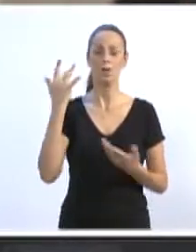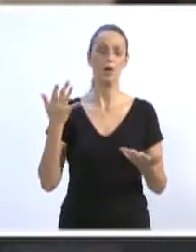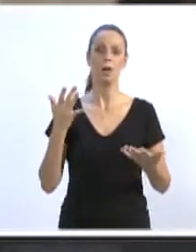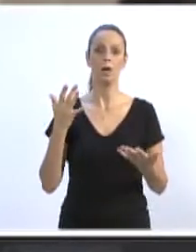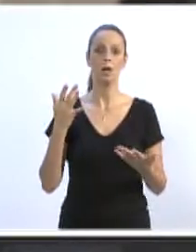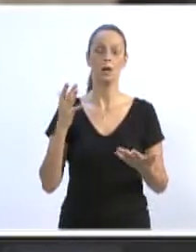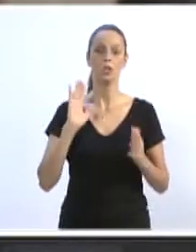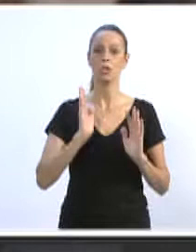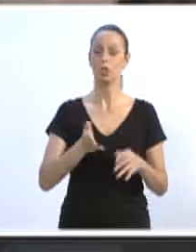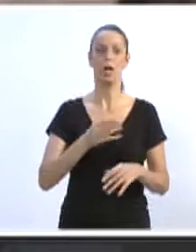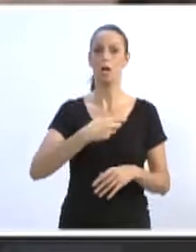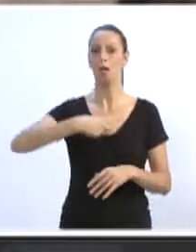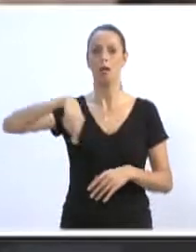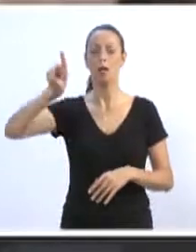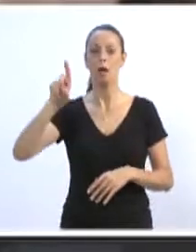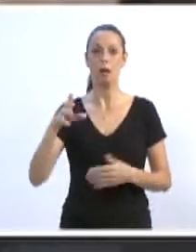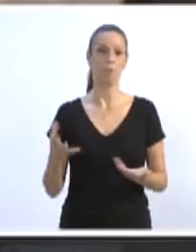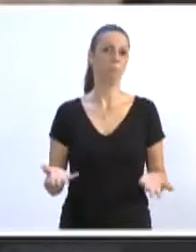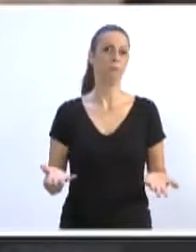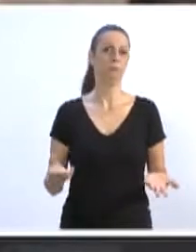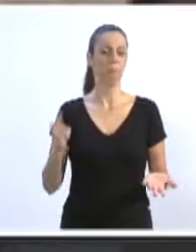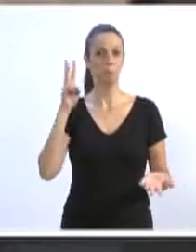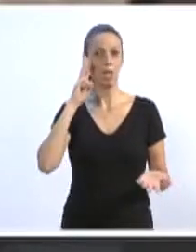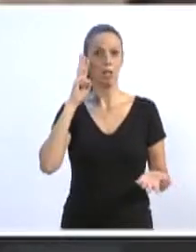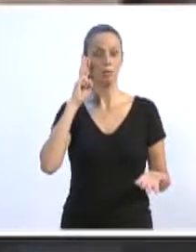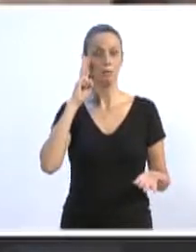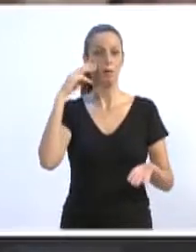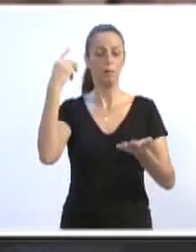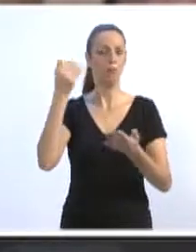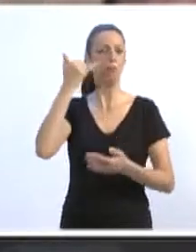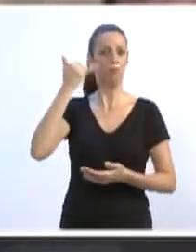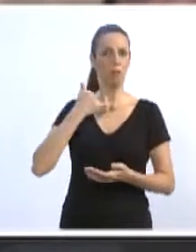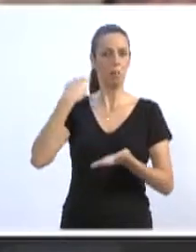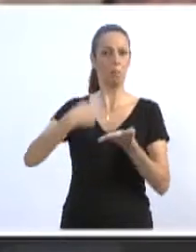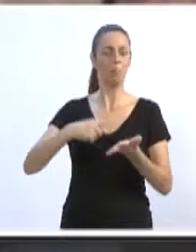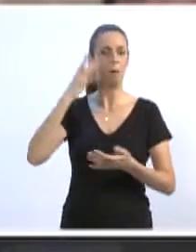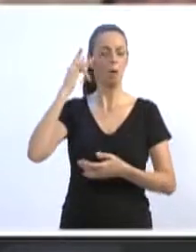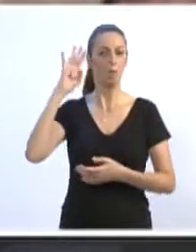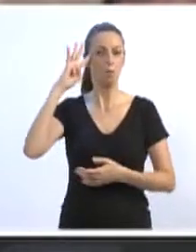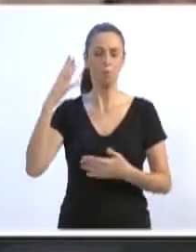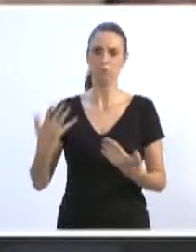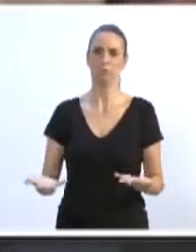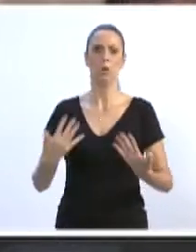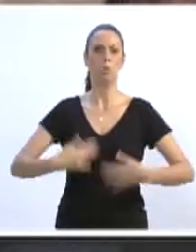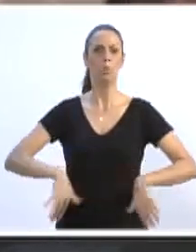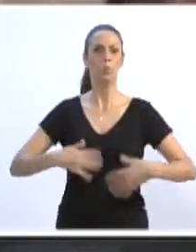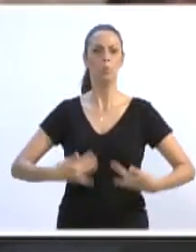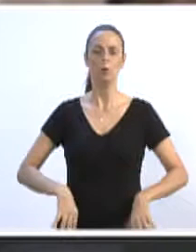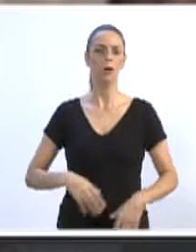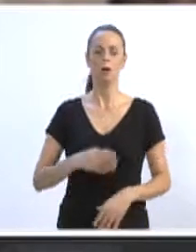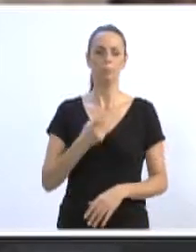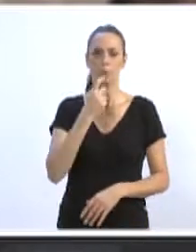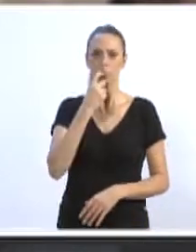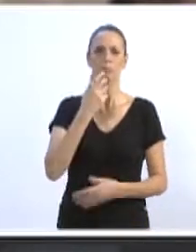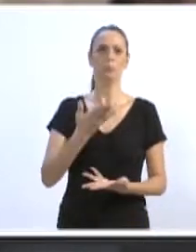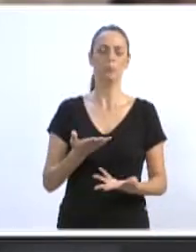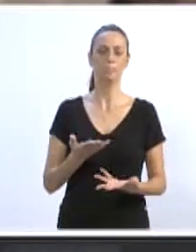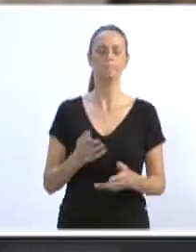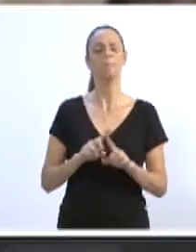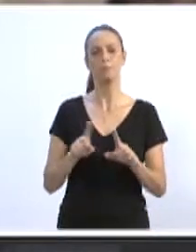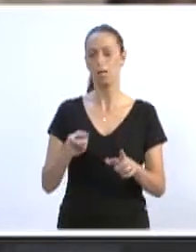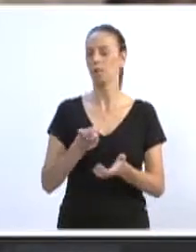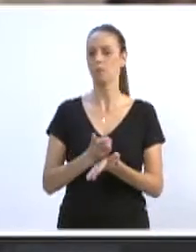pressas, como vocês dois foram, talvez tinham outros compromissos, e os outros novedores já tinham a agenda marcada, mas importante essa luta,